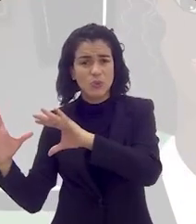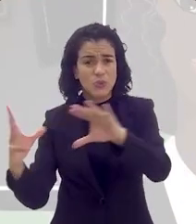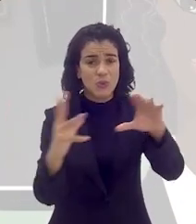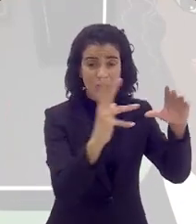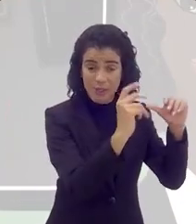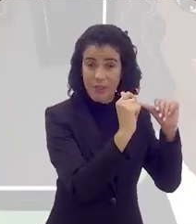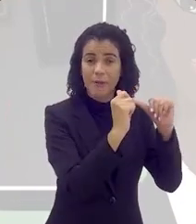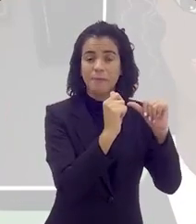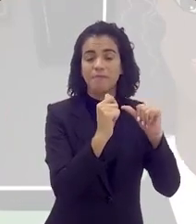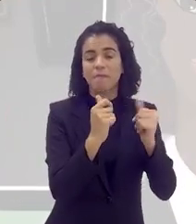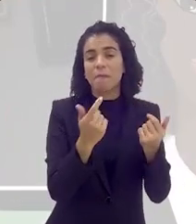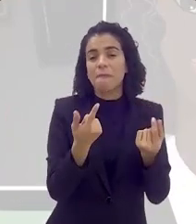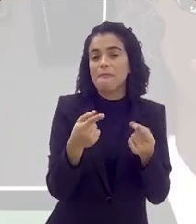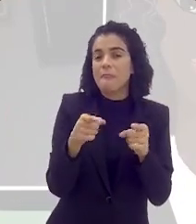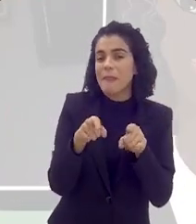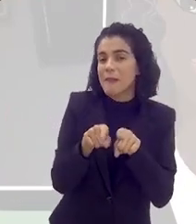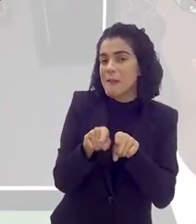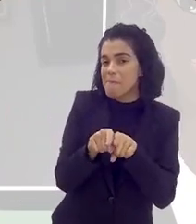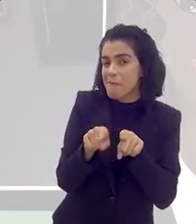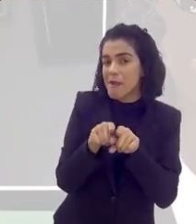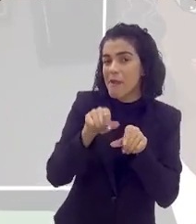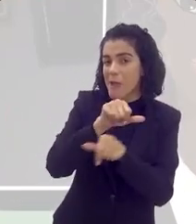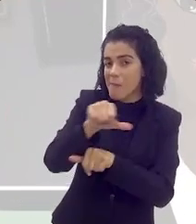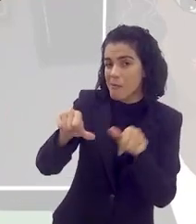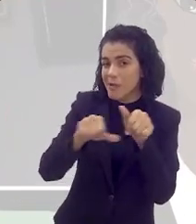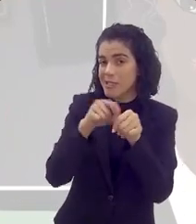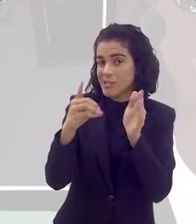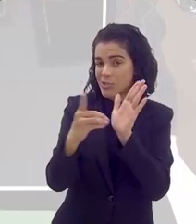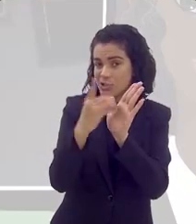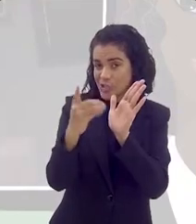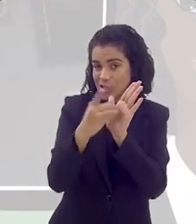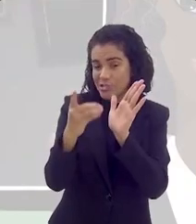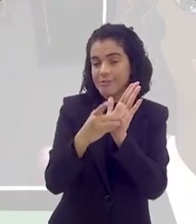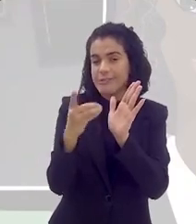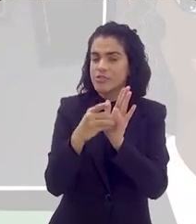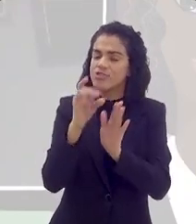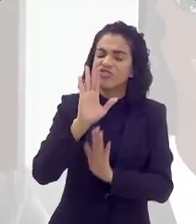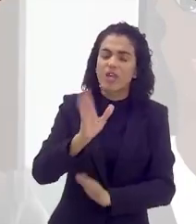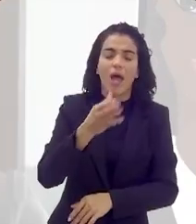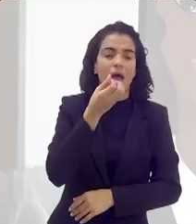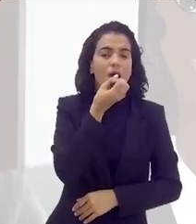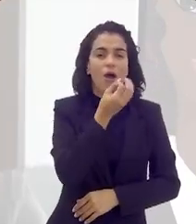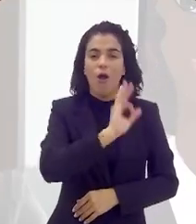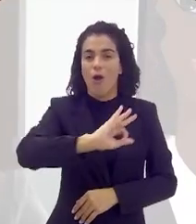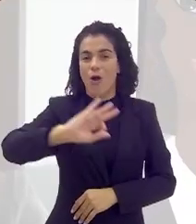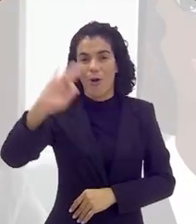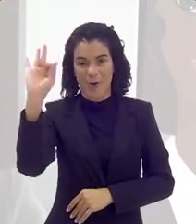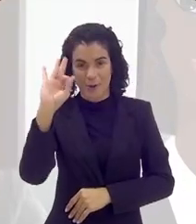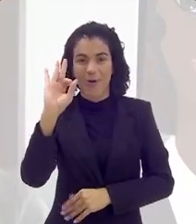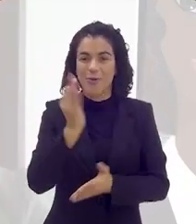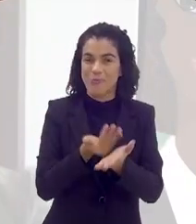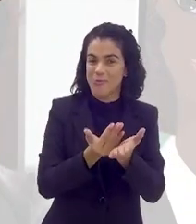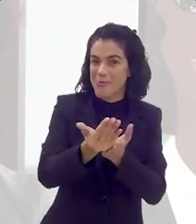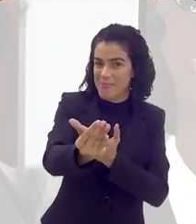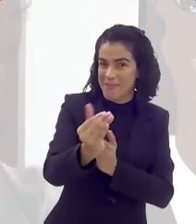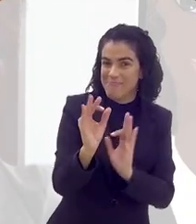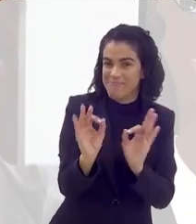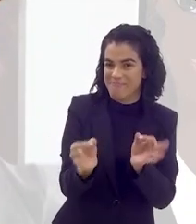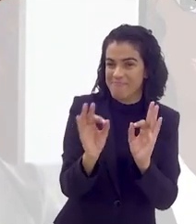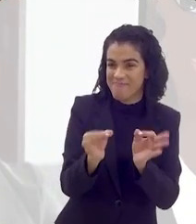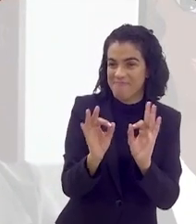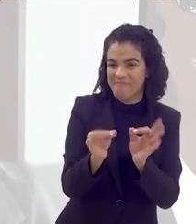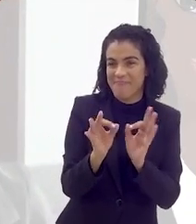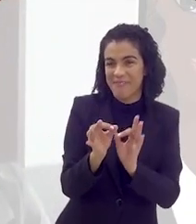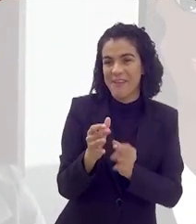pessoas, né, e, assim, a mudança do dicionário já é uma boa, né, um bom início aí,